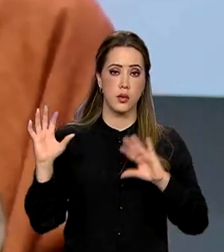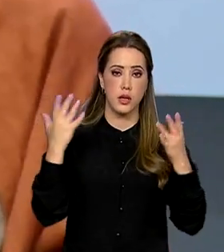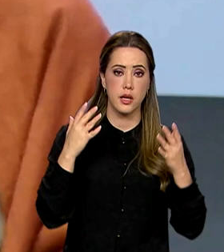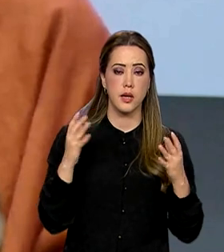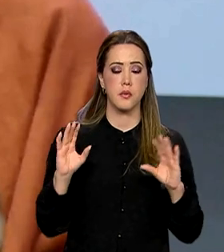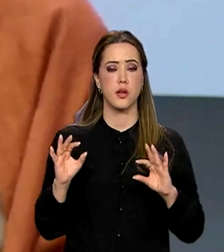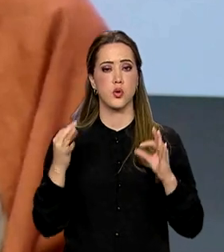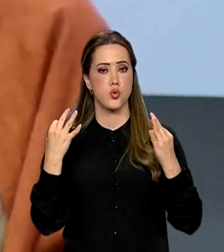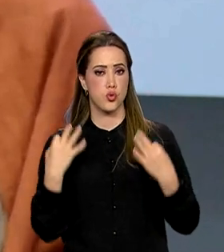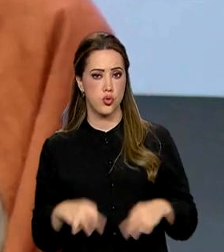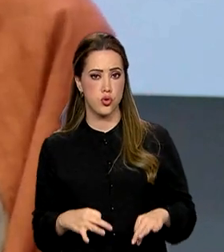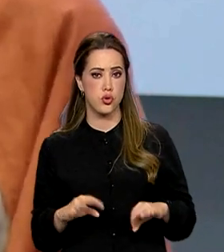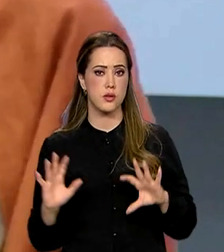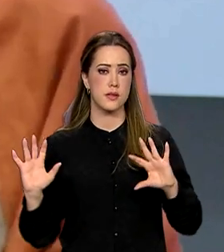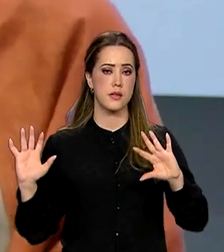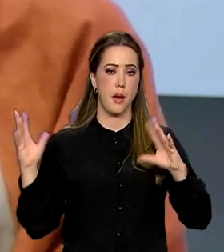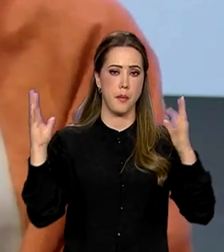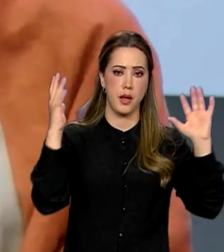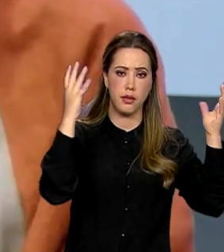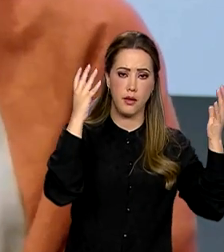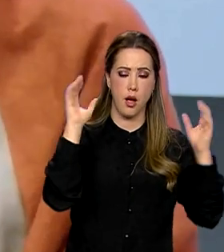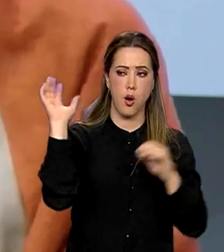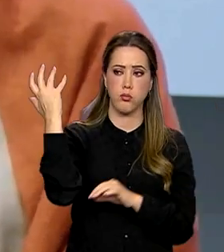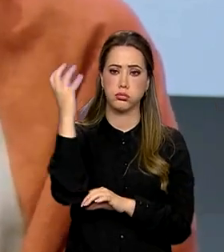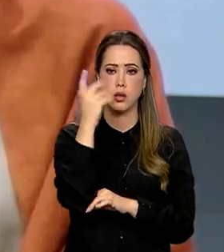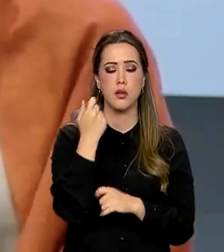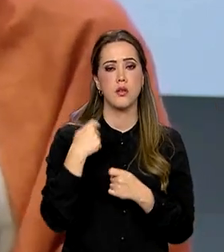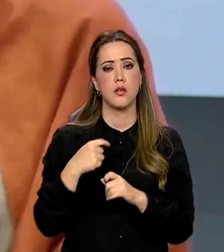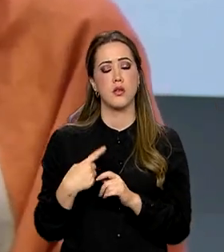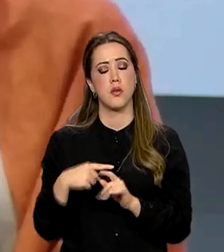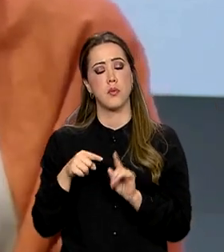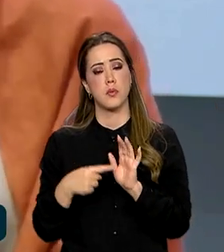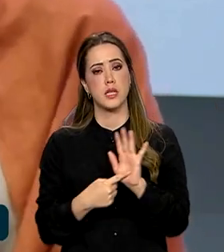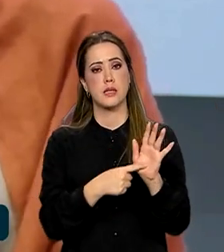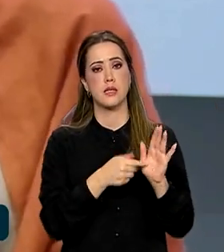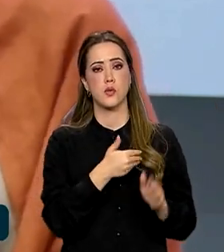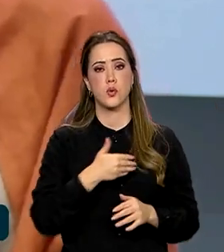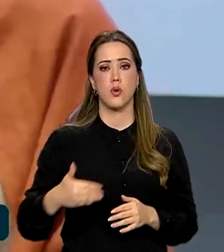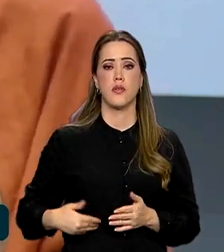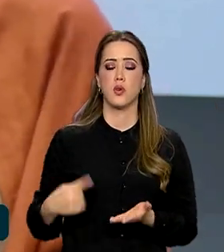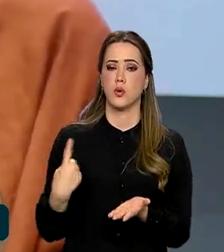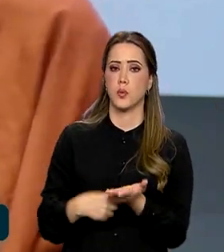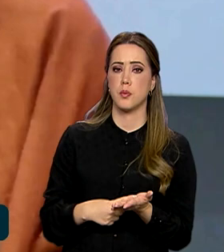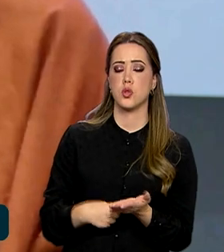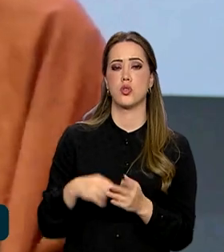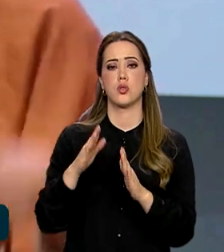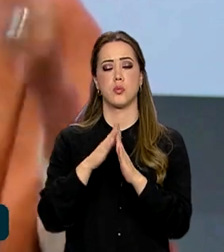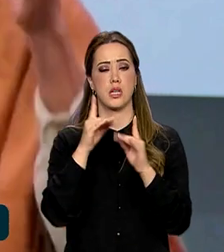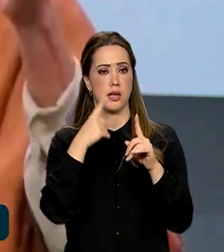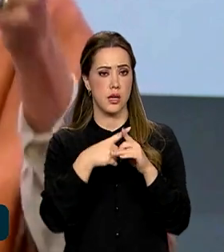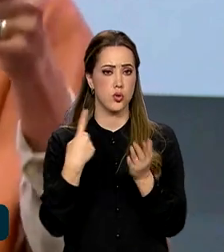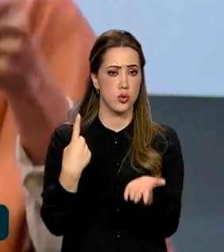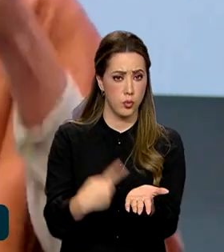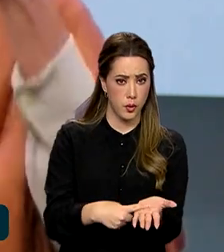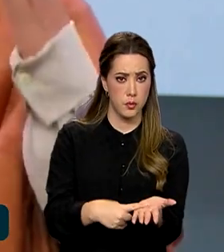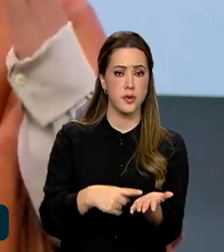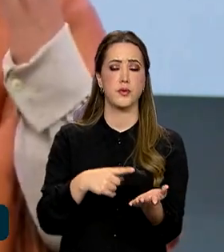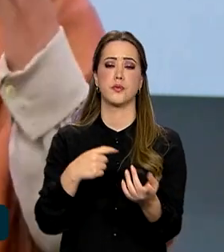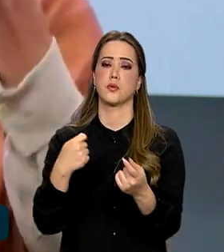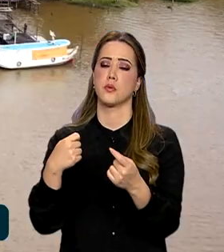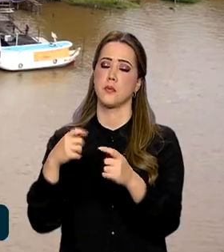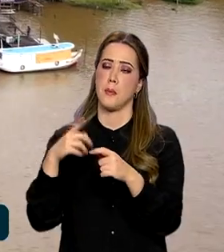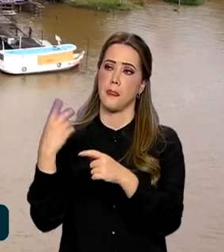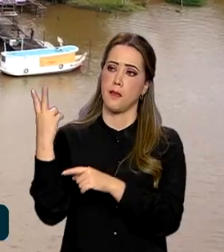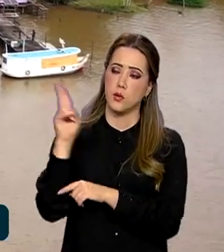governos comprometidos, uma igreja comprometida, um povo e uma academia comprometido, para que a gente possa